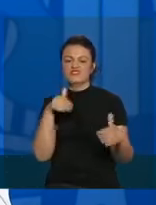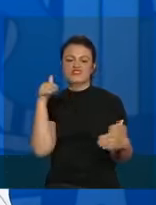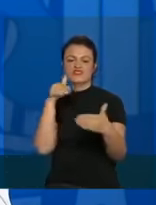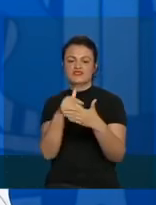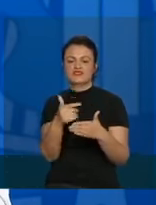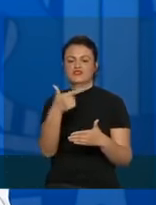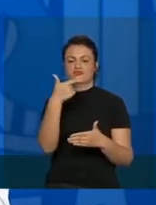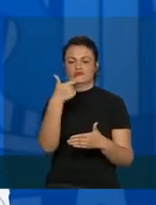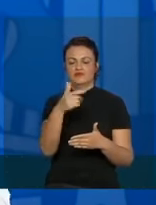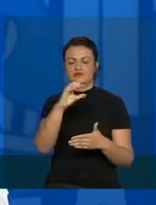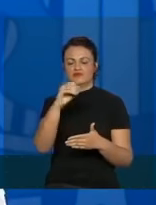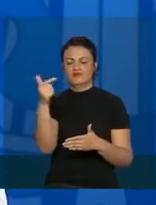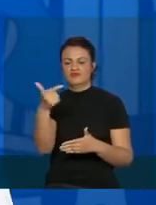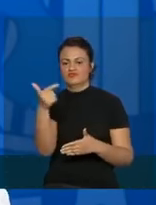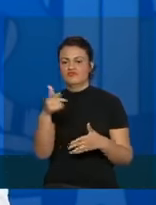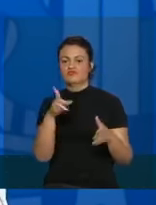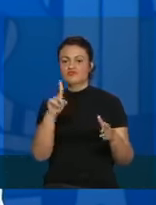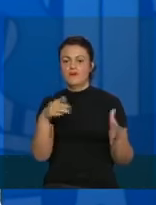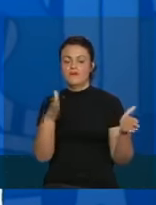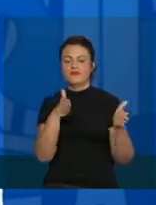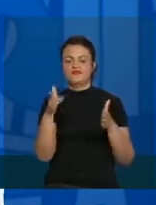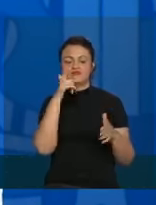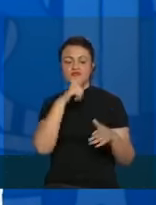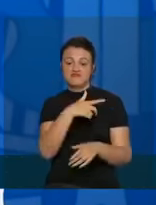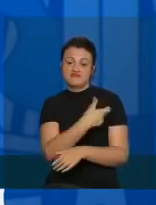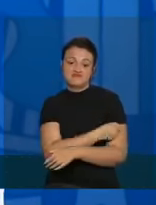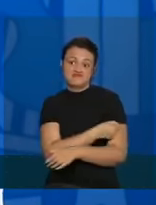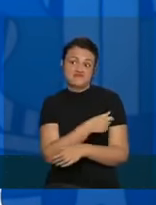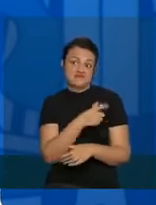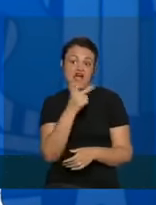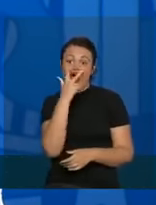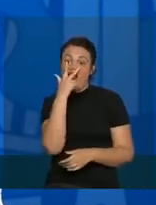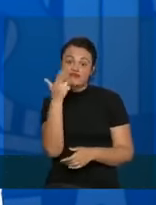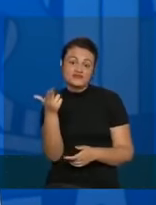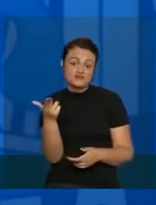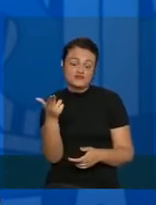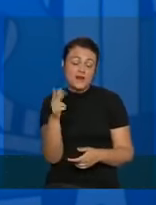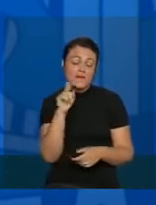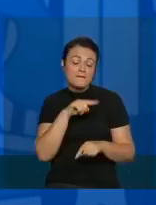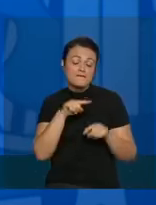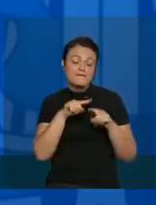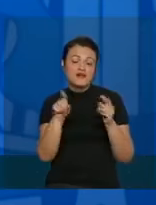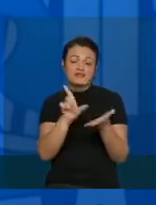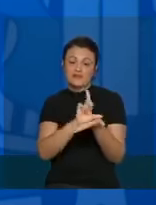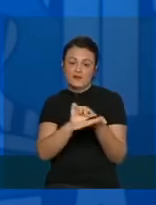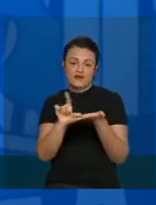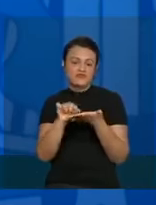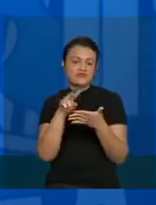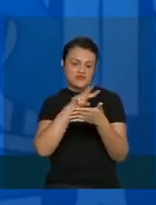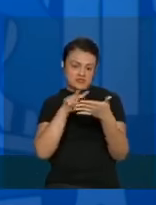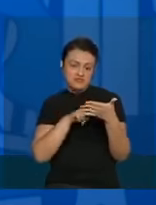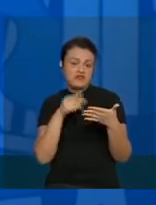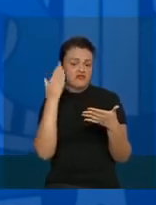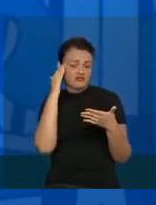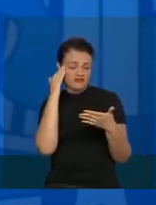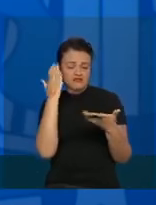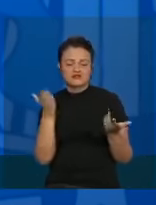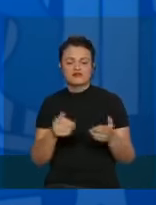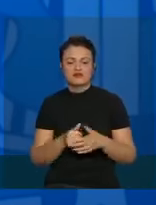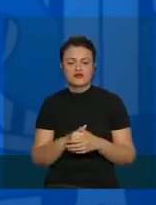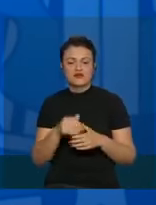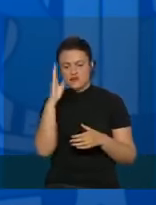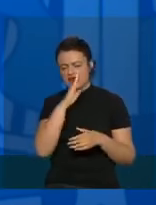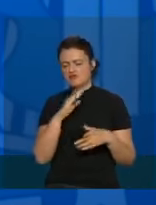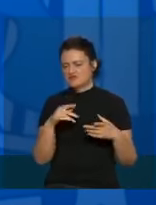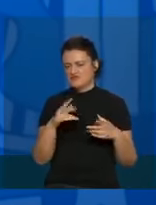2022, que seria o tempo que eles acham. Tudo previsão, mas é um artigo científico, a gente lê, a gente olha. E no Brasil não vai